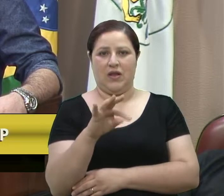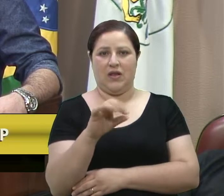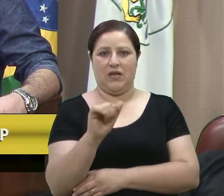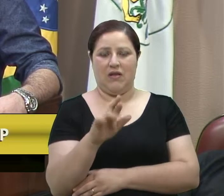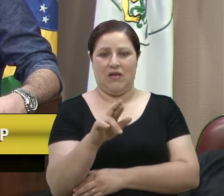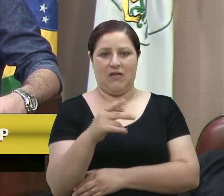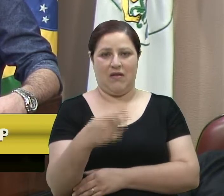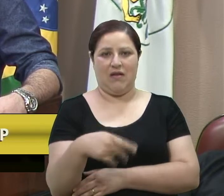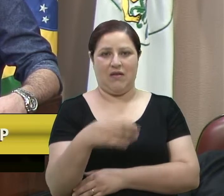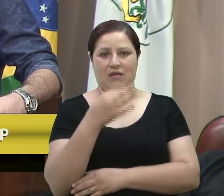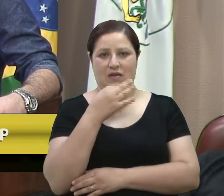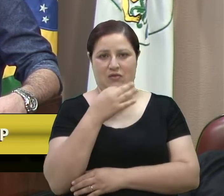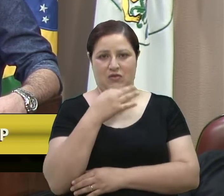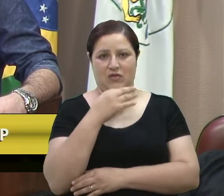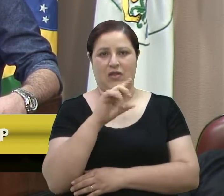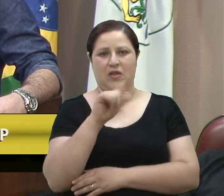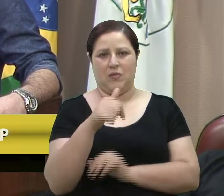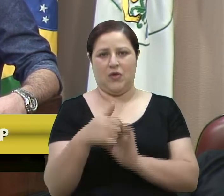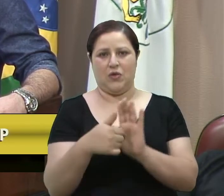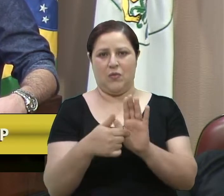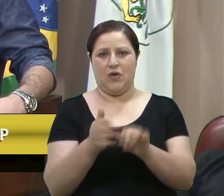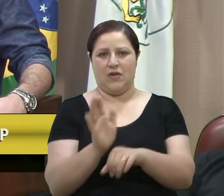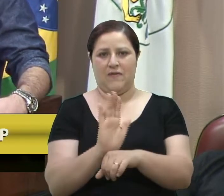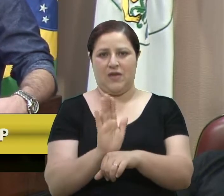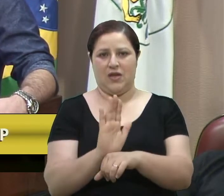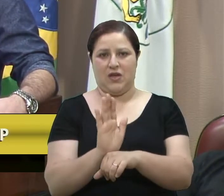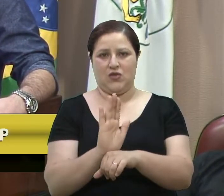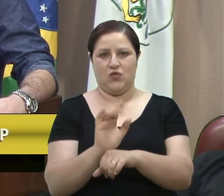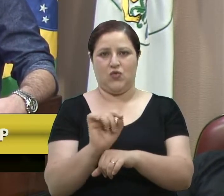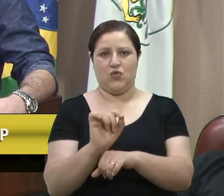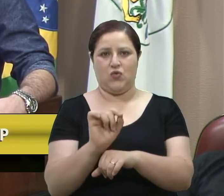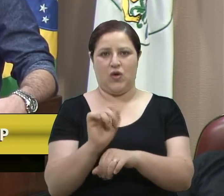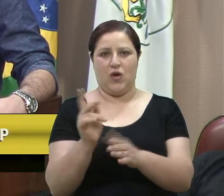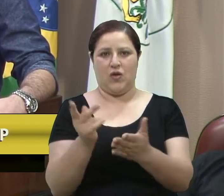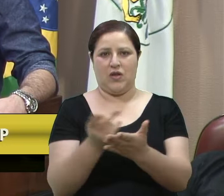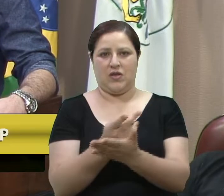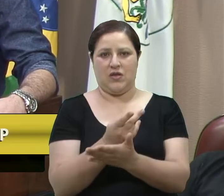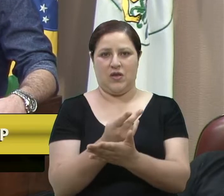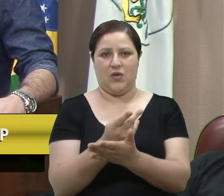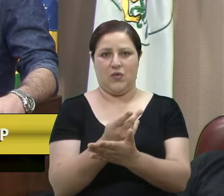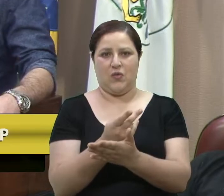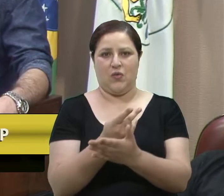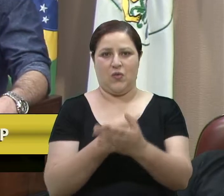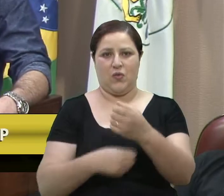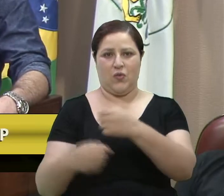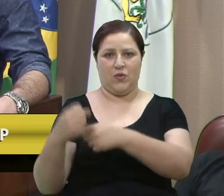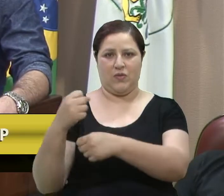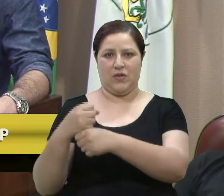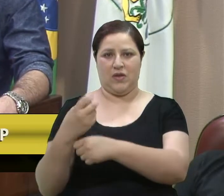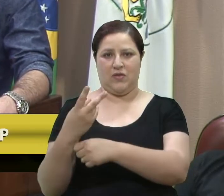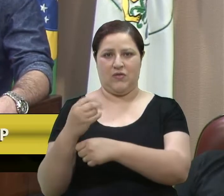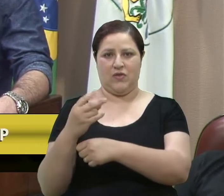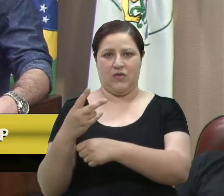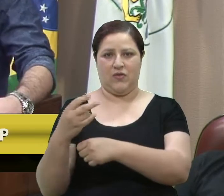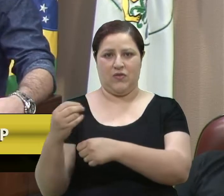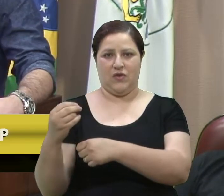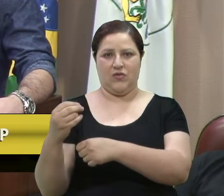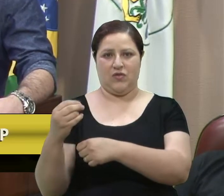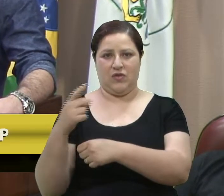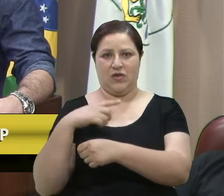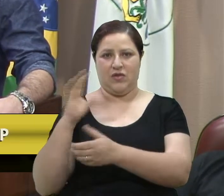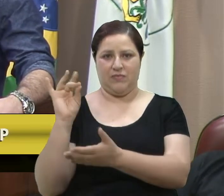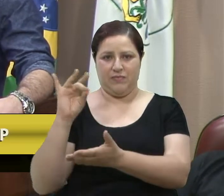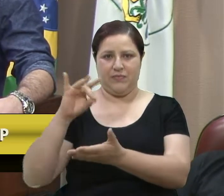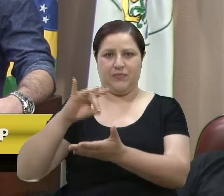nós vamos passar um vídeo logo mais, que houve no ano de 2020, a instalação da escola